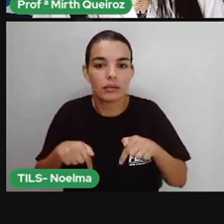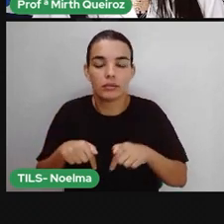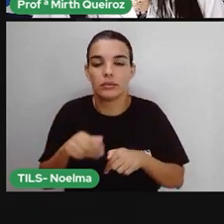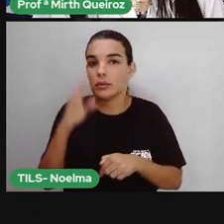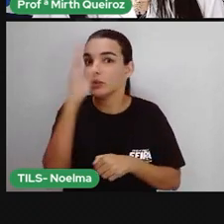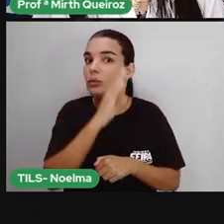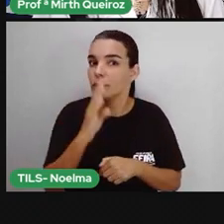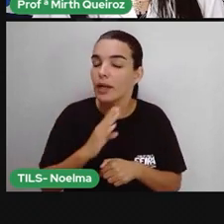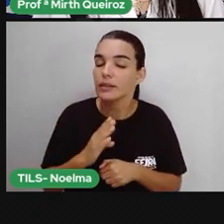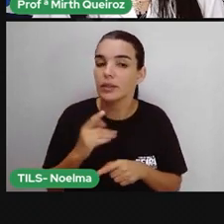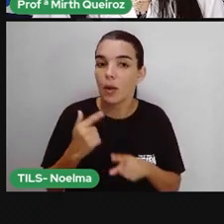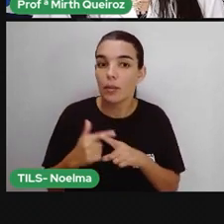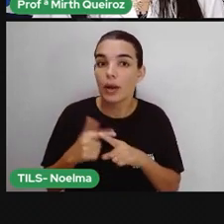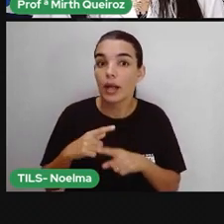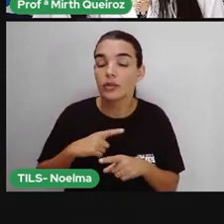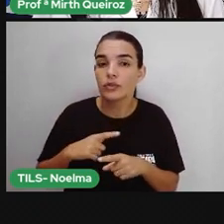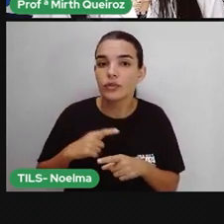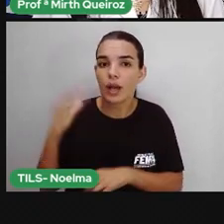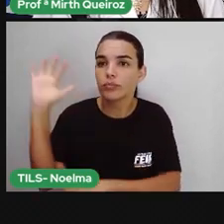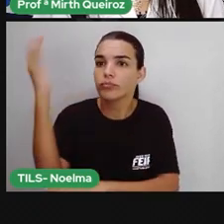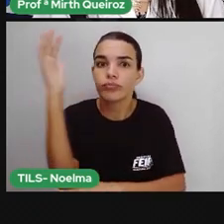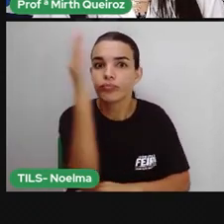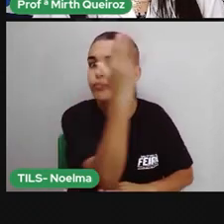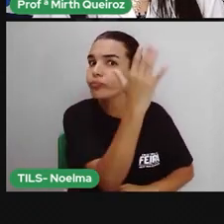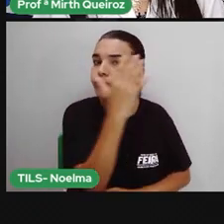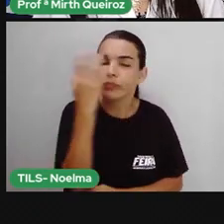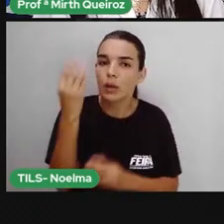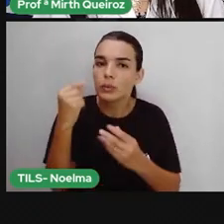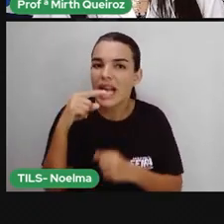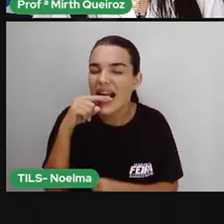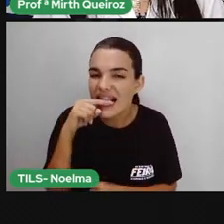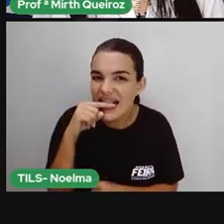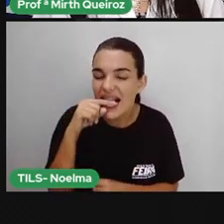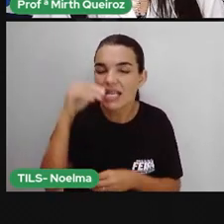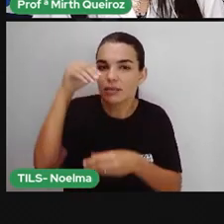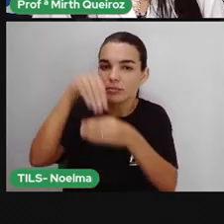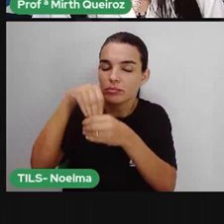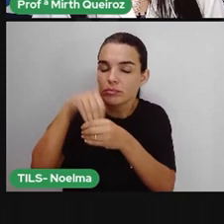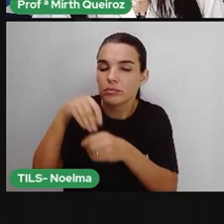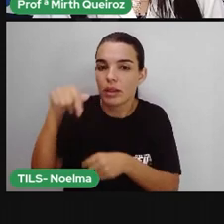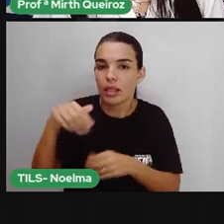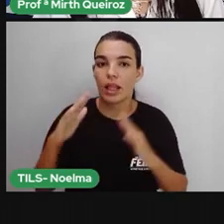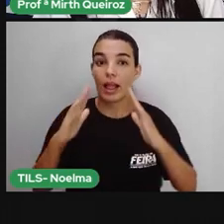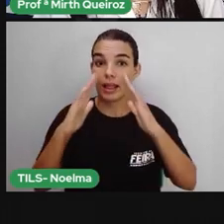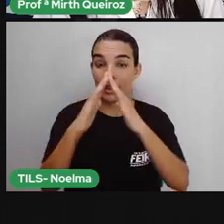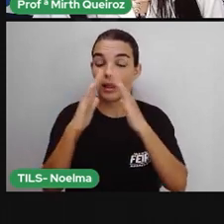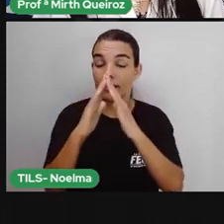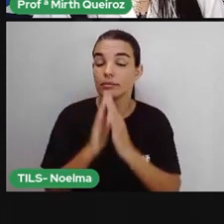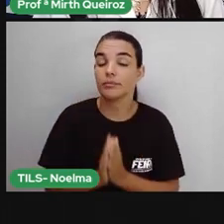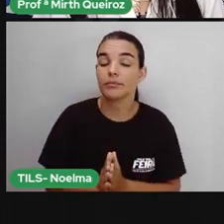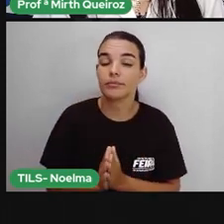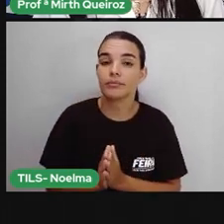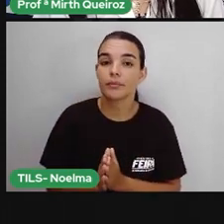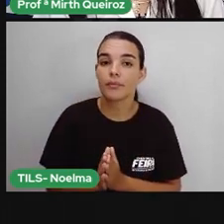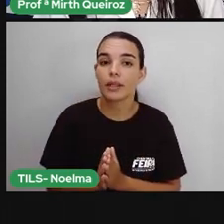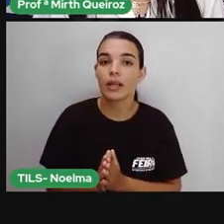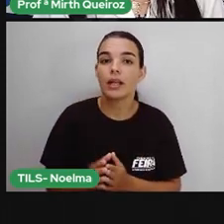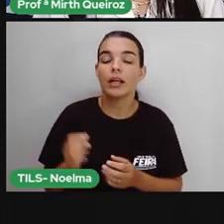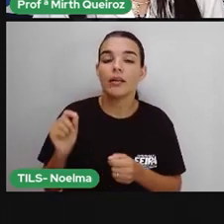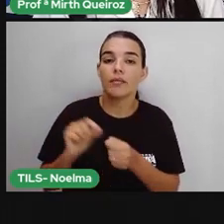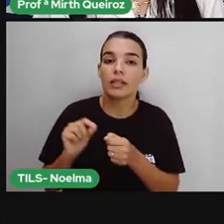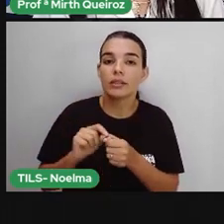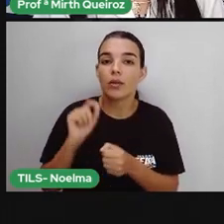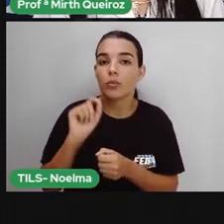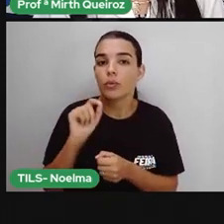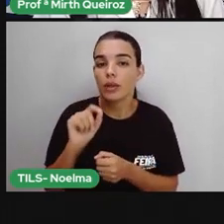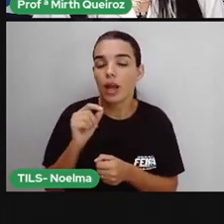os canaviares, que era o local onde acontecia as plantações da cana de açúcar, que é o produto utilizado